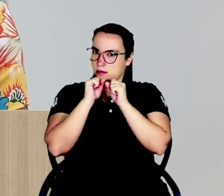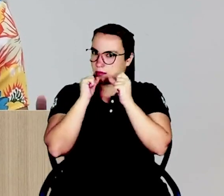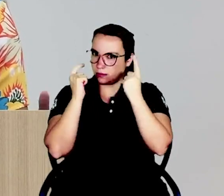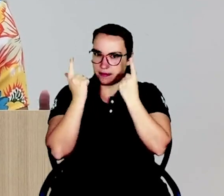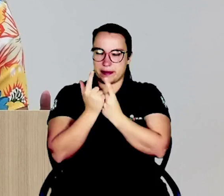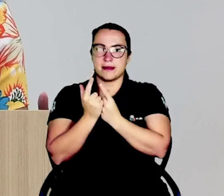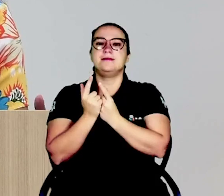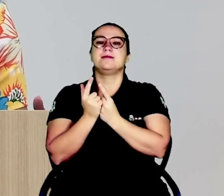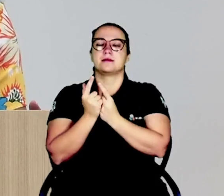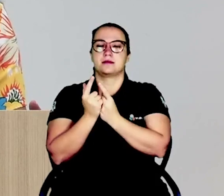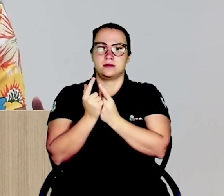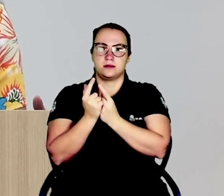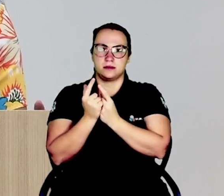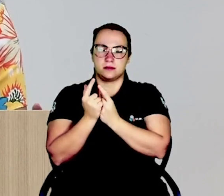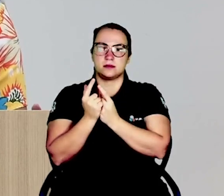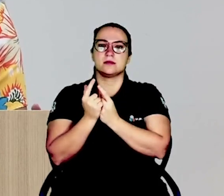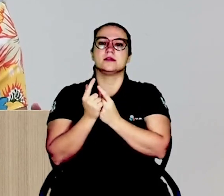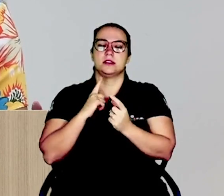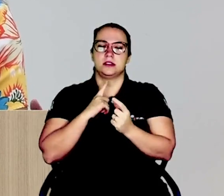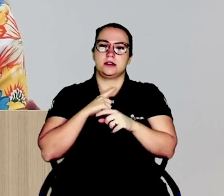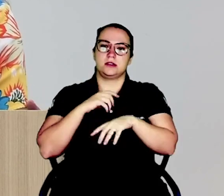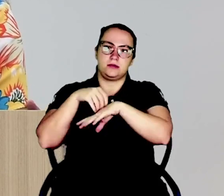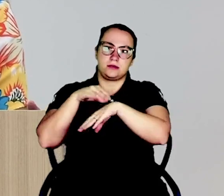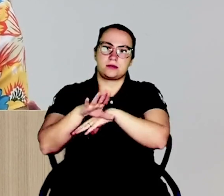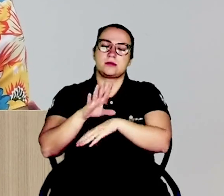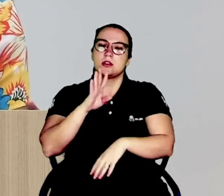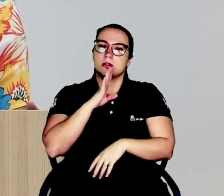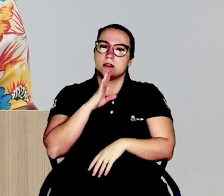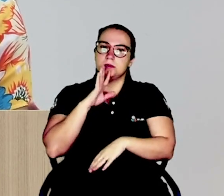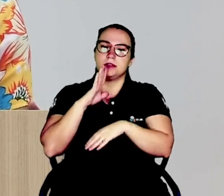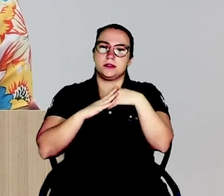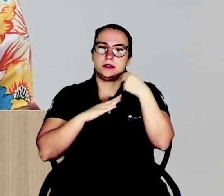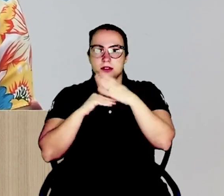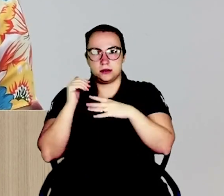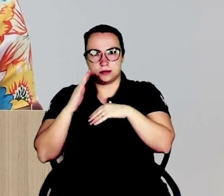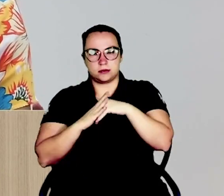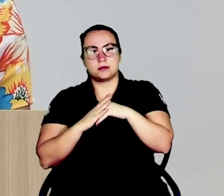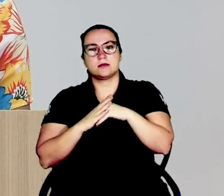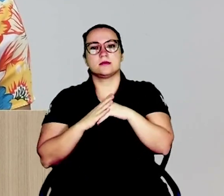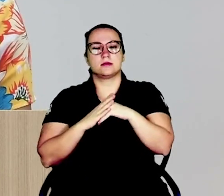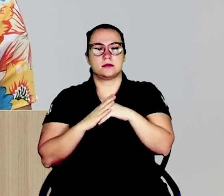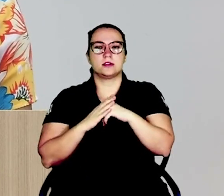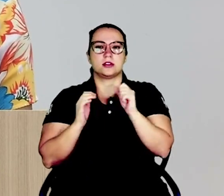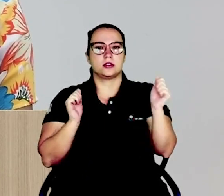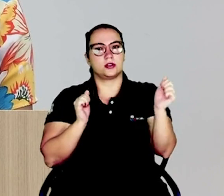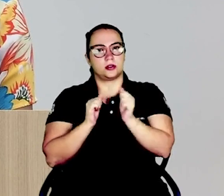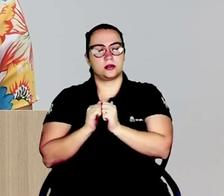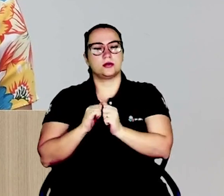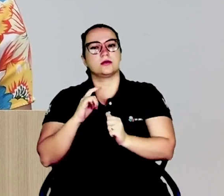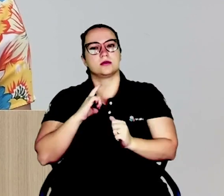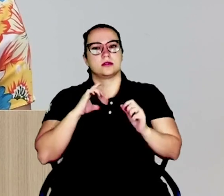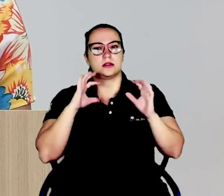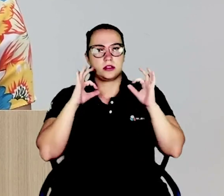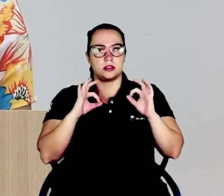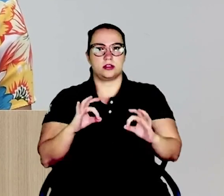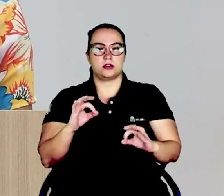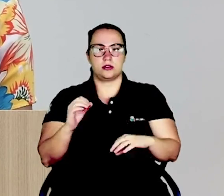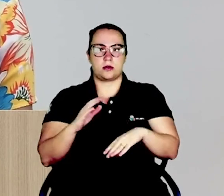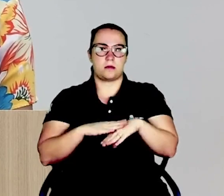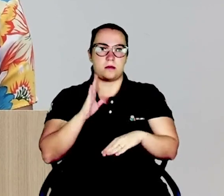que leva até o munícipe o conhecimento, a ação, e juntos, com certeza, nós somos mais.